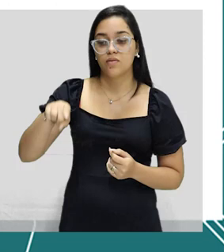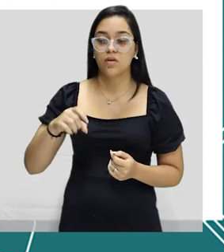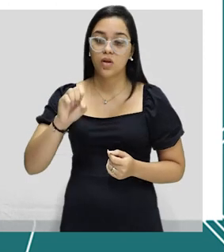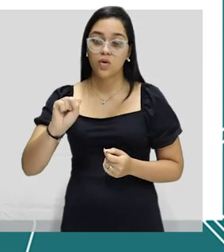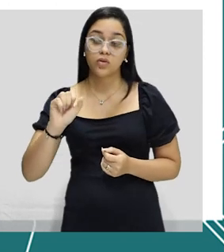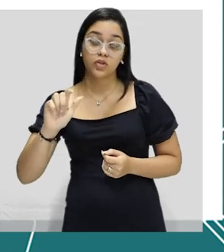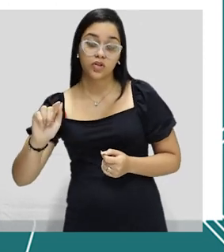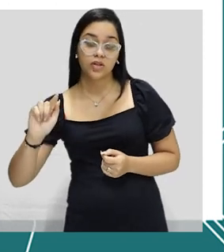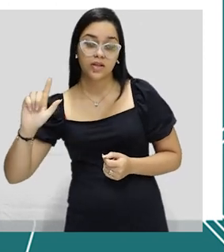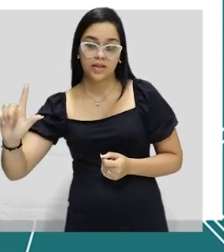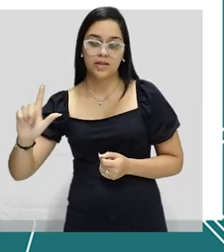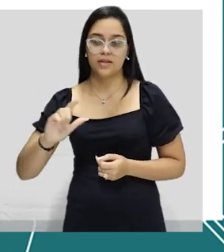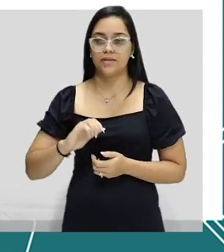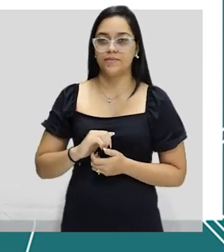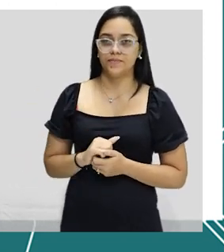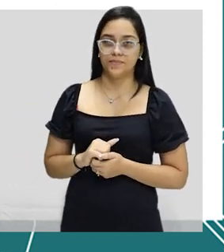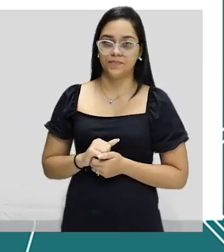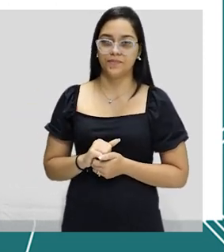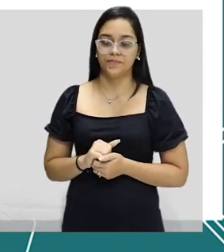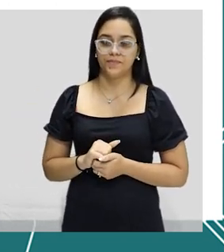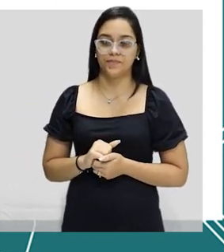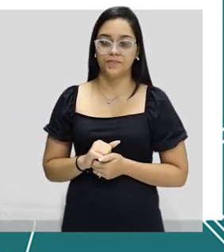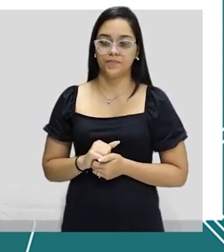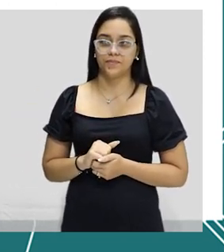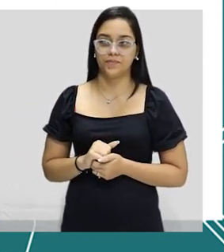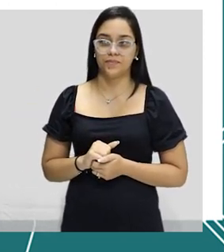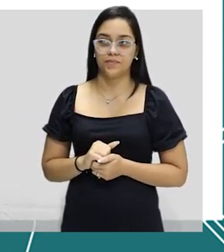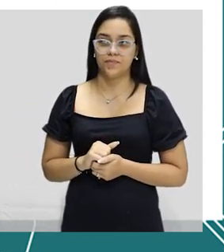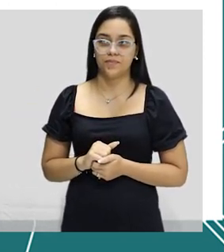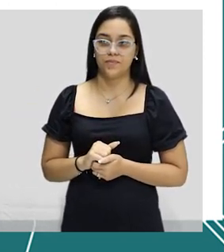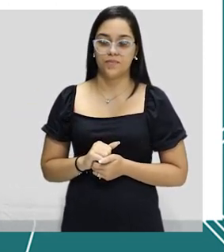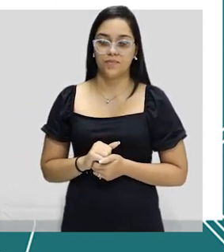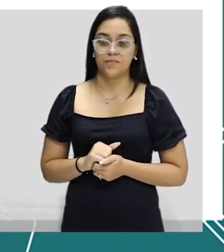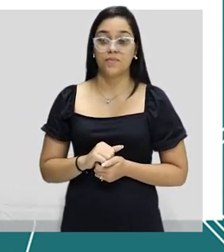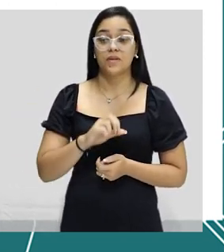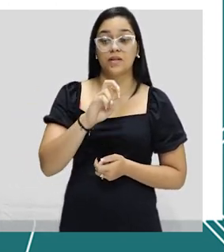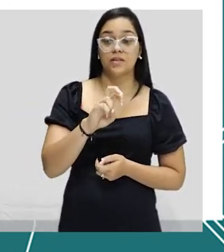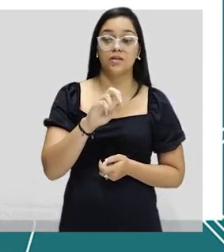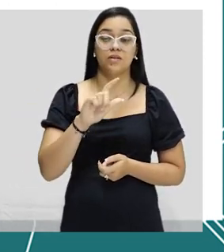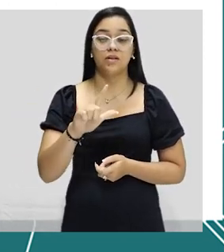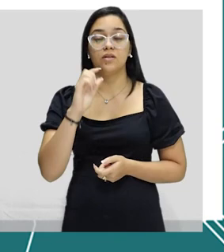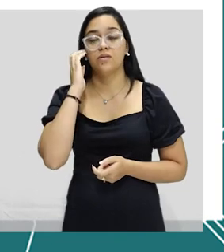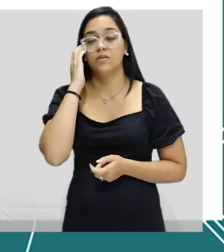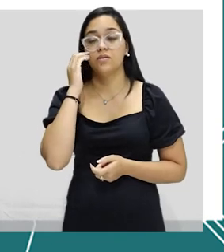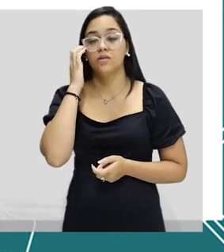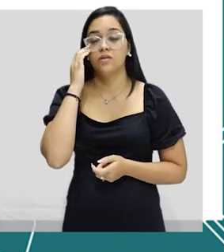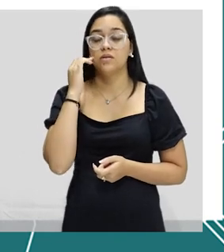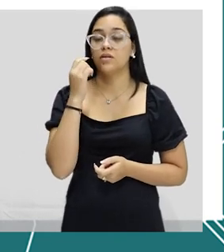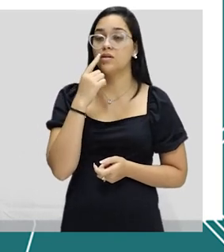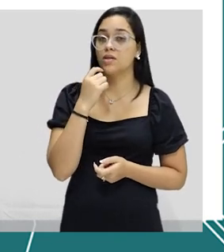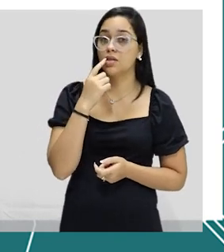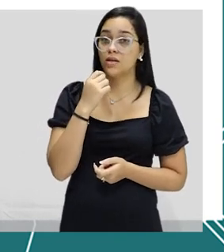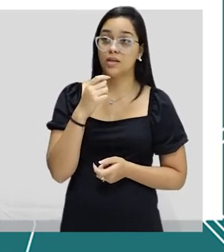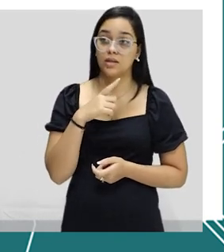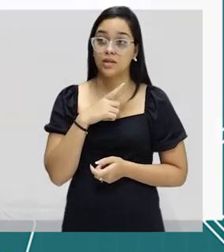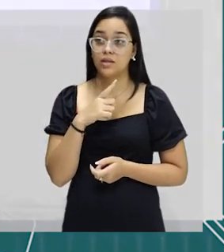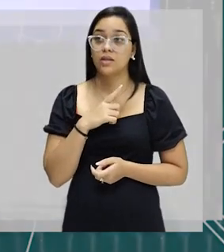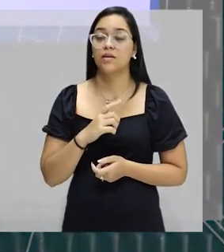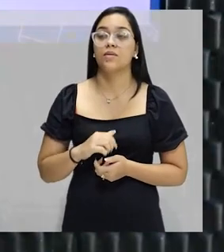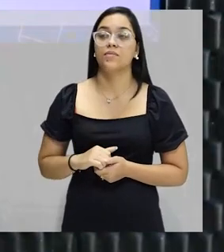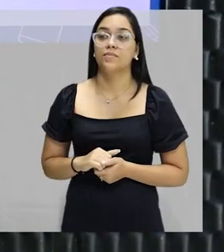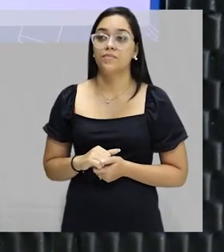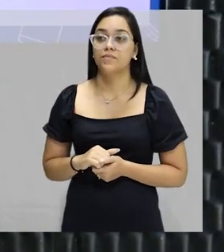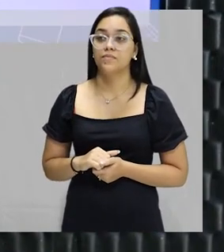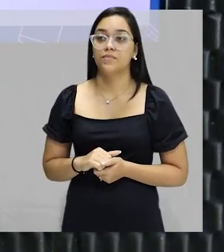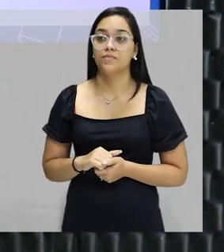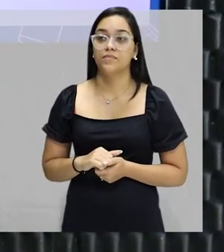concentração de 5,8 gramas por litro. 5 litros de sangue. Nessa quantidade, nesse volume, eu vou ter